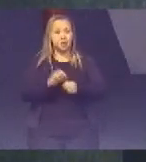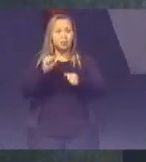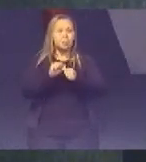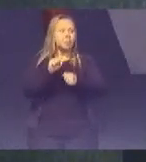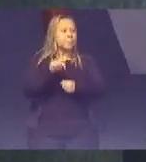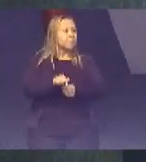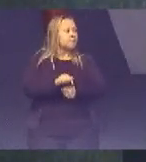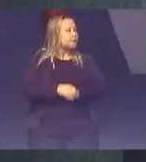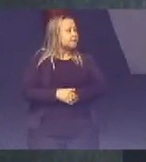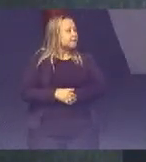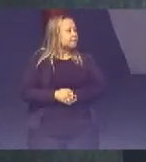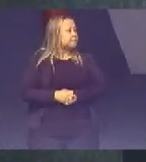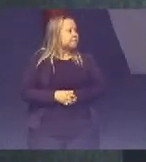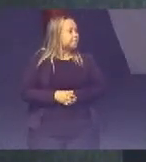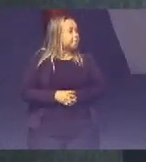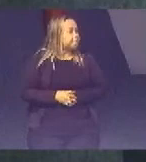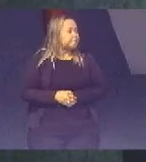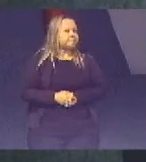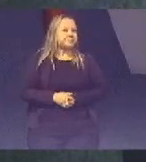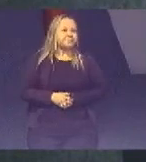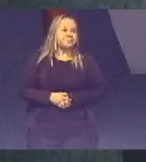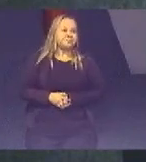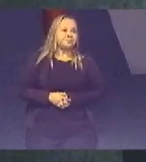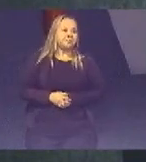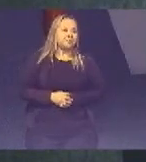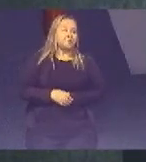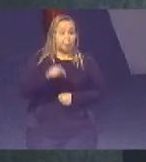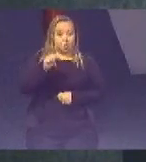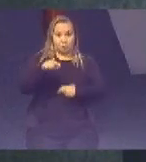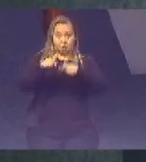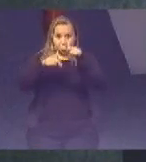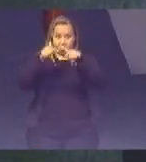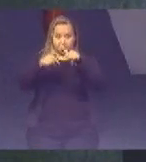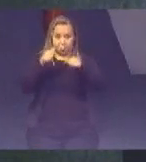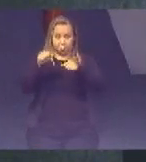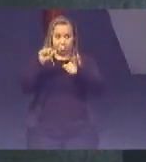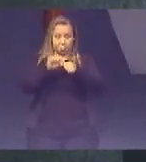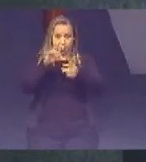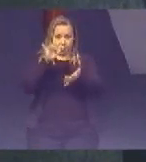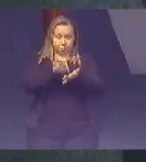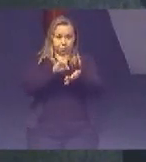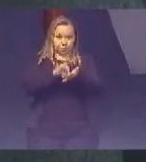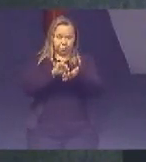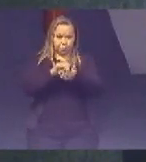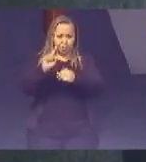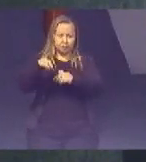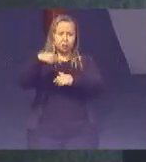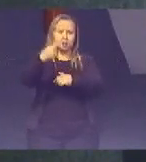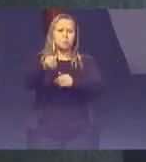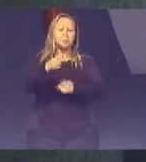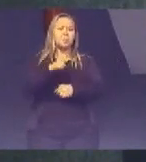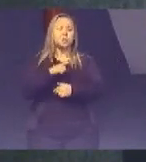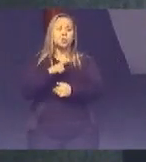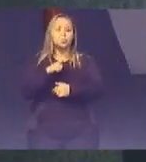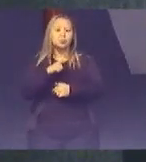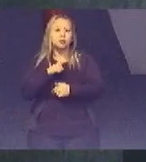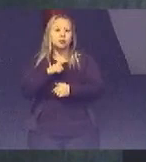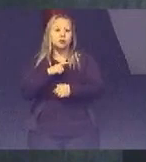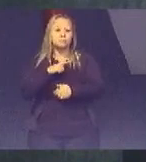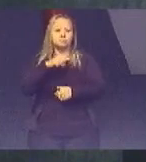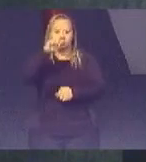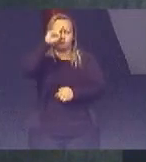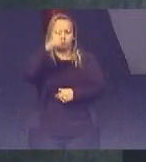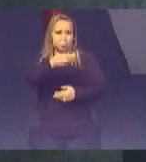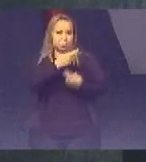Esse trabalho Foi realizado Após a sua realização Ele tinha Um demandante Que era a